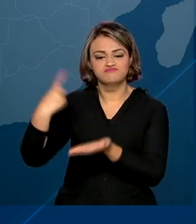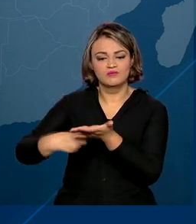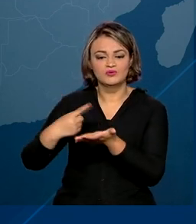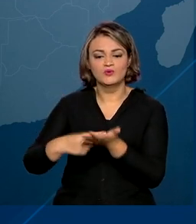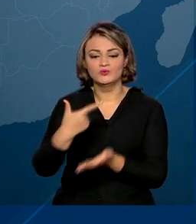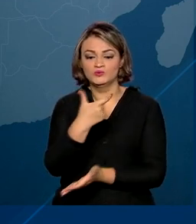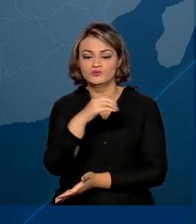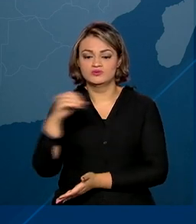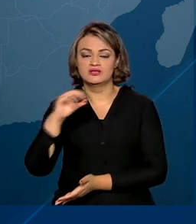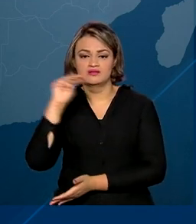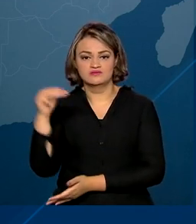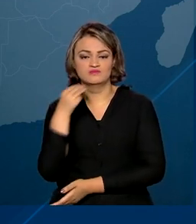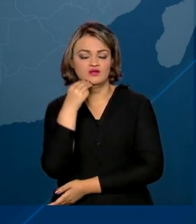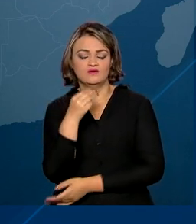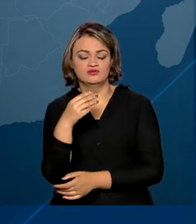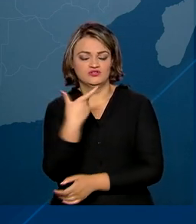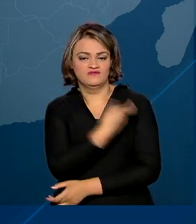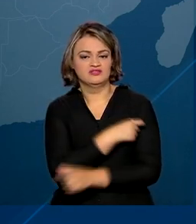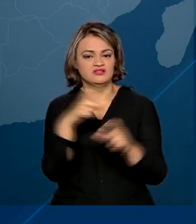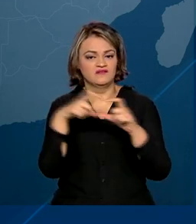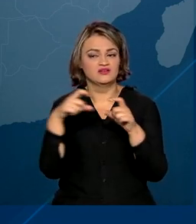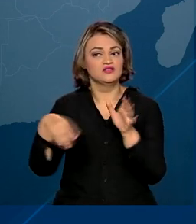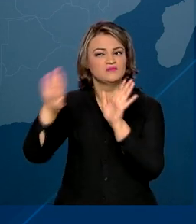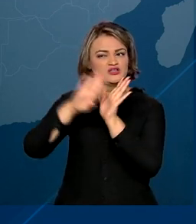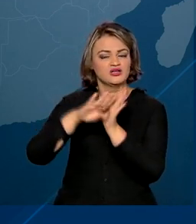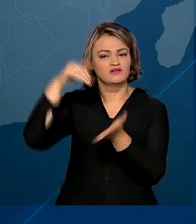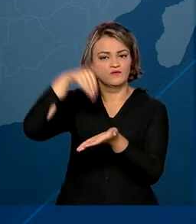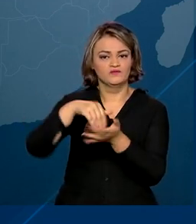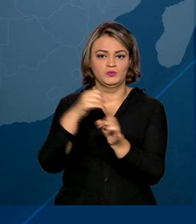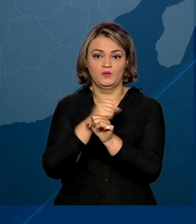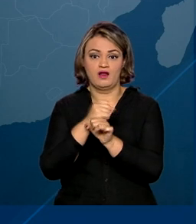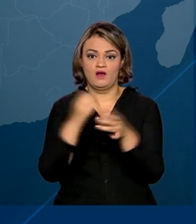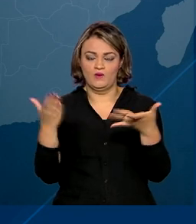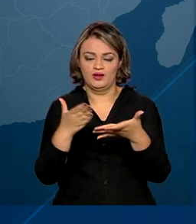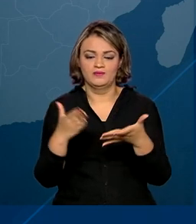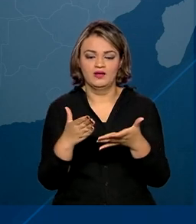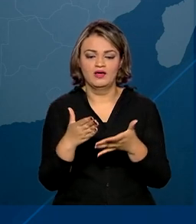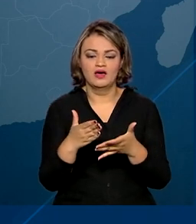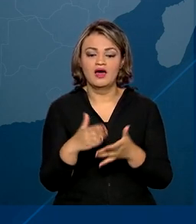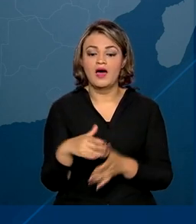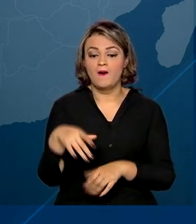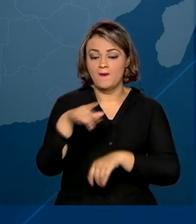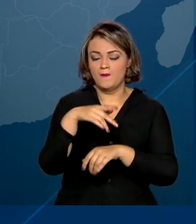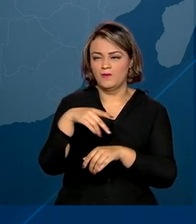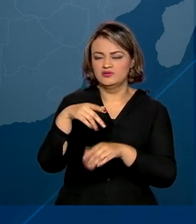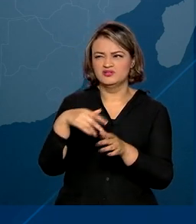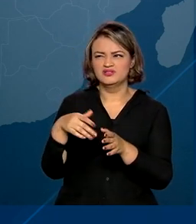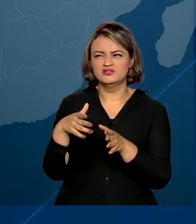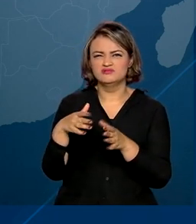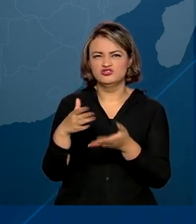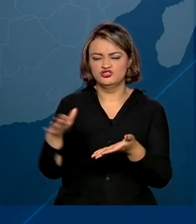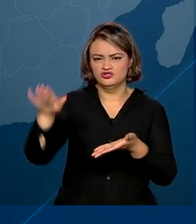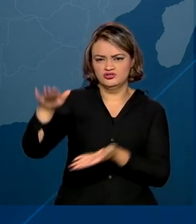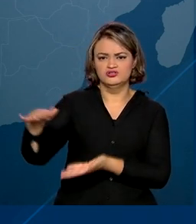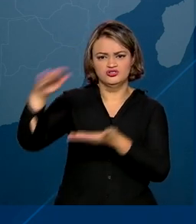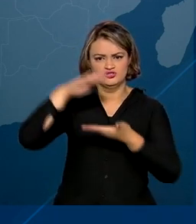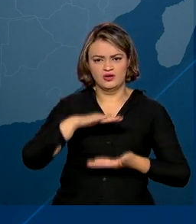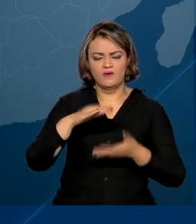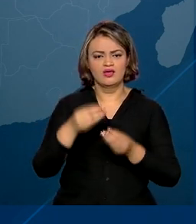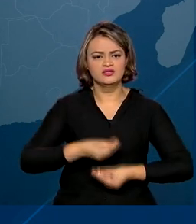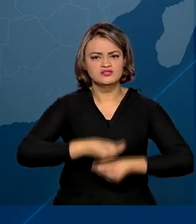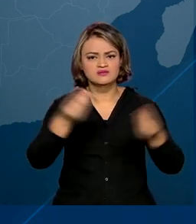vacina da Pfizer para serem entregues até o final deste ano. Dessas, o país recebeu e distribuiu